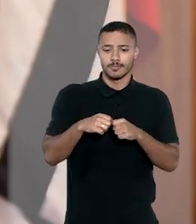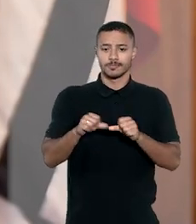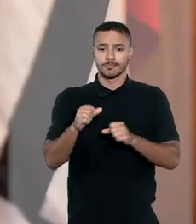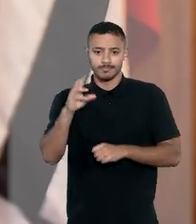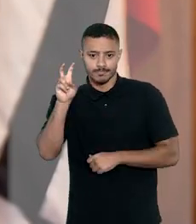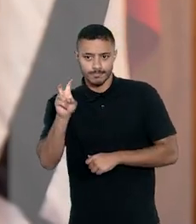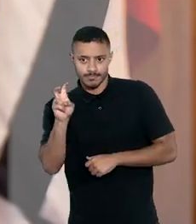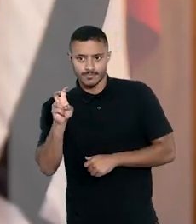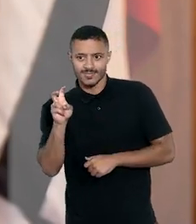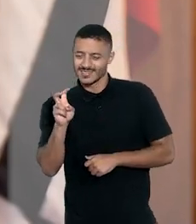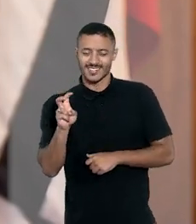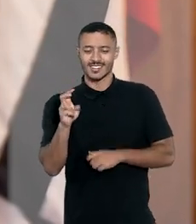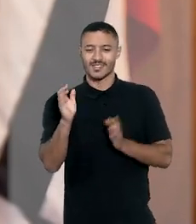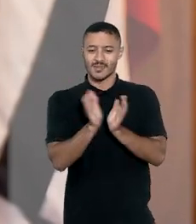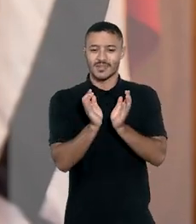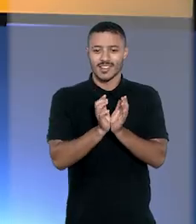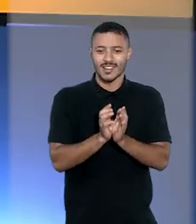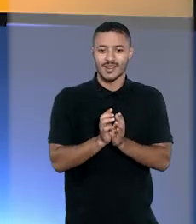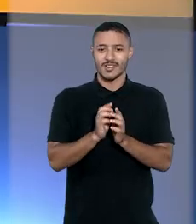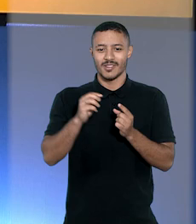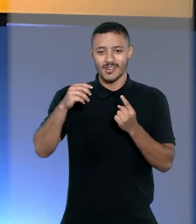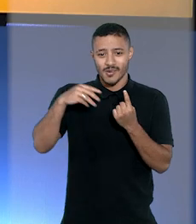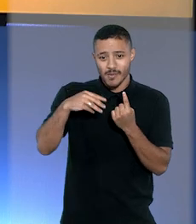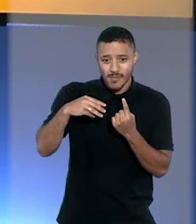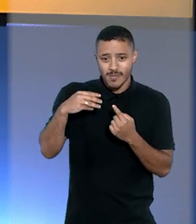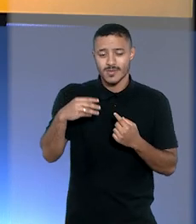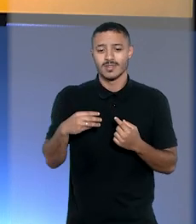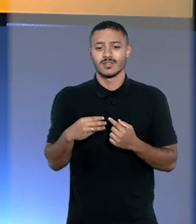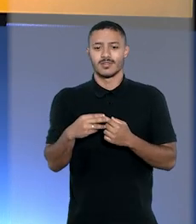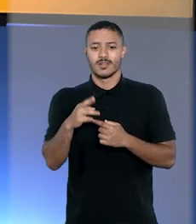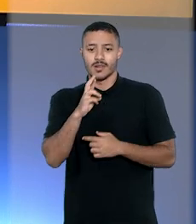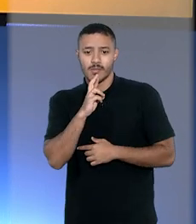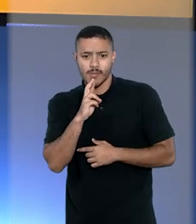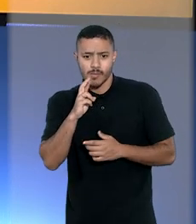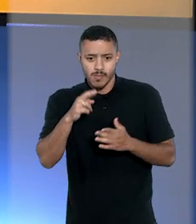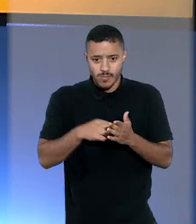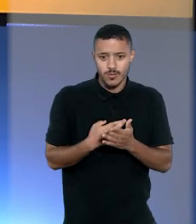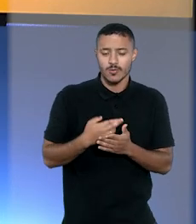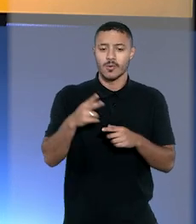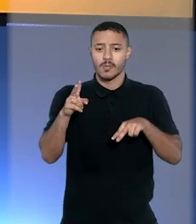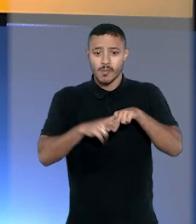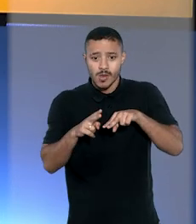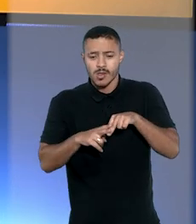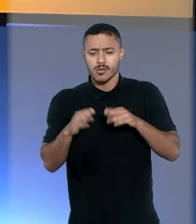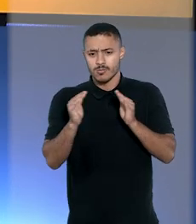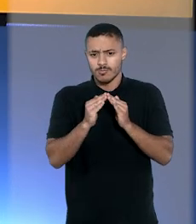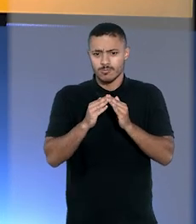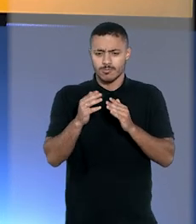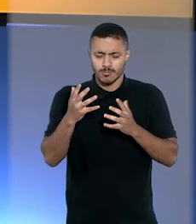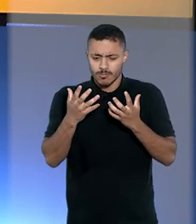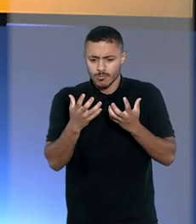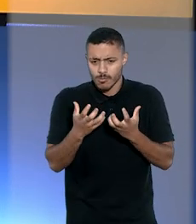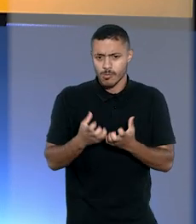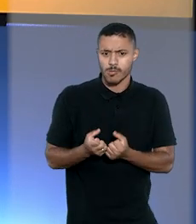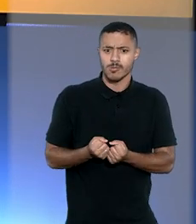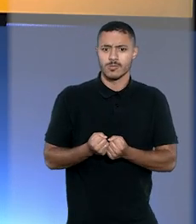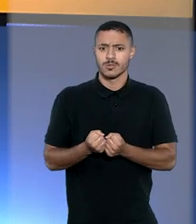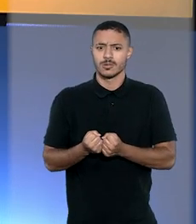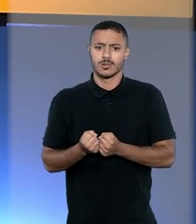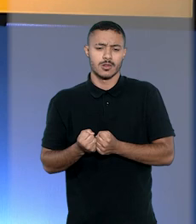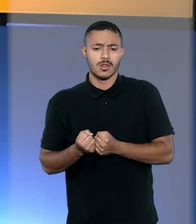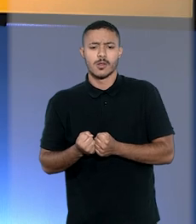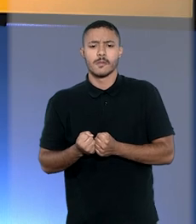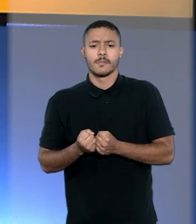será analisado pela quinta turma. O ministro Rogério Schetti Cruz revogou uma prisão domiciliar que tinha sido